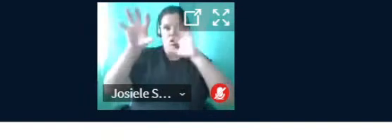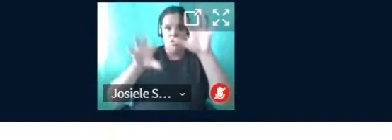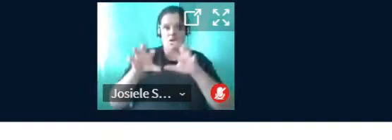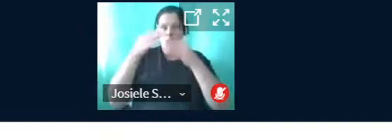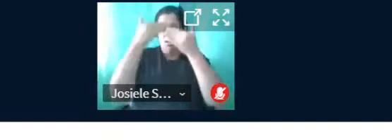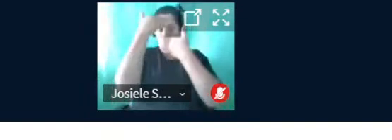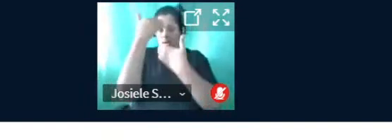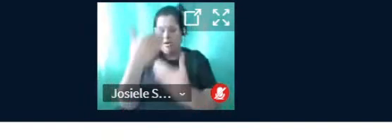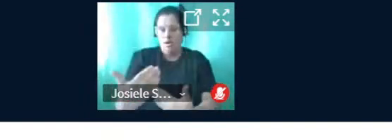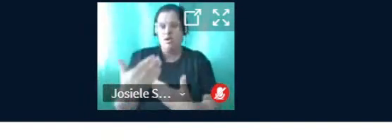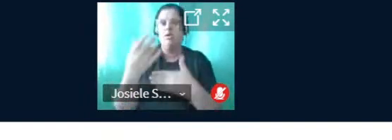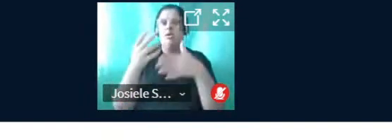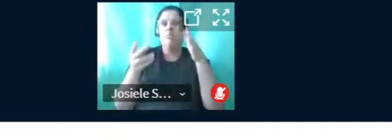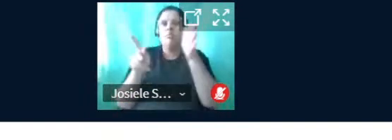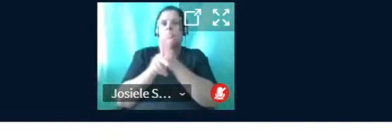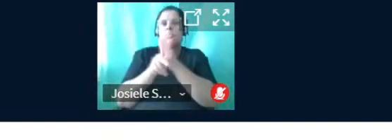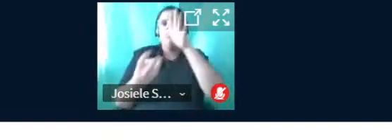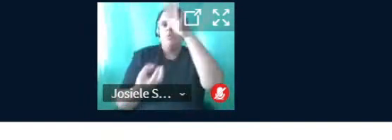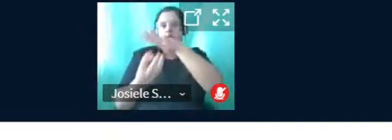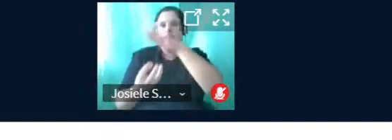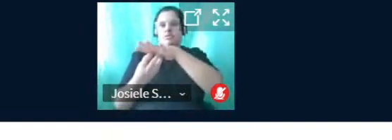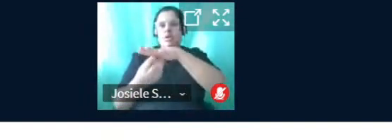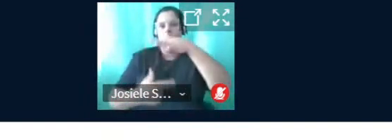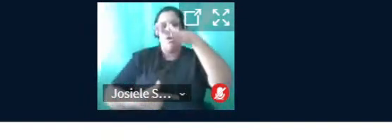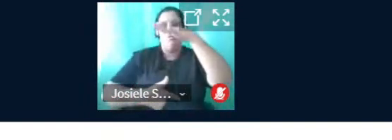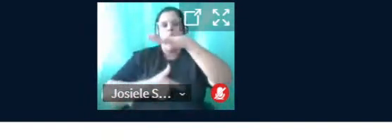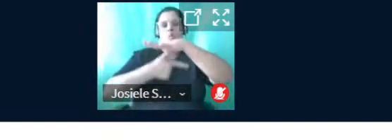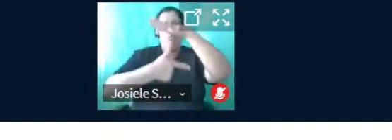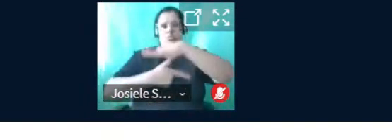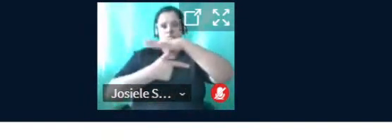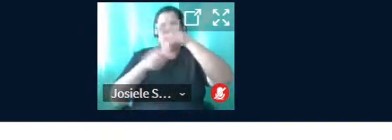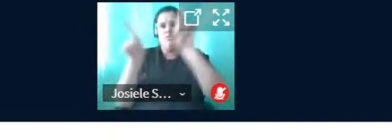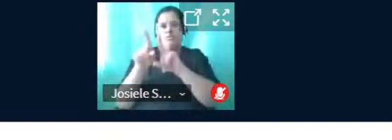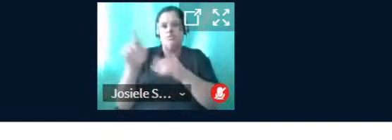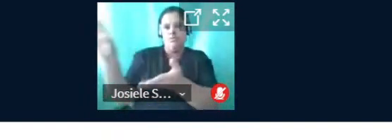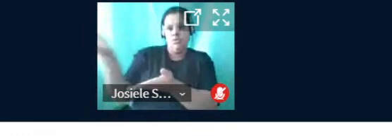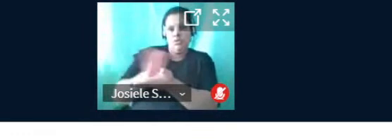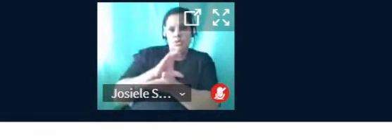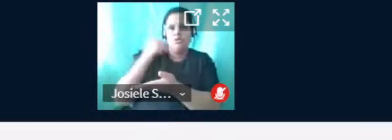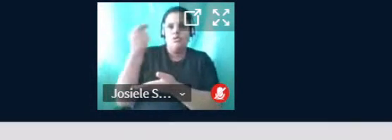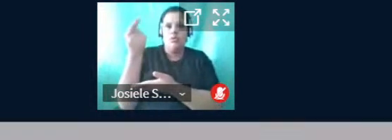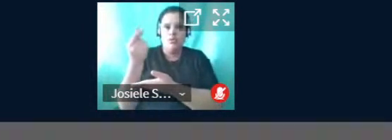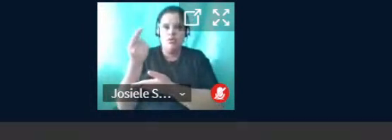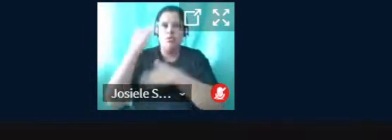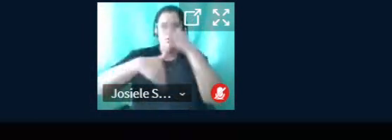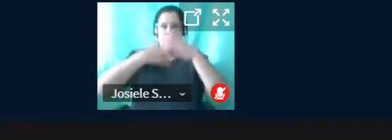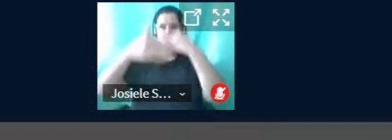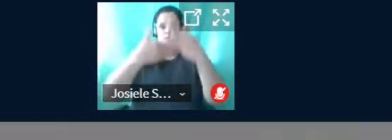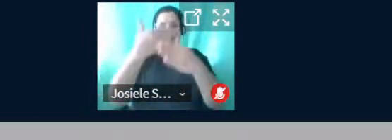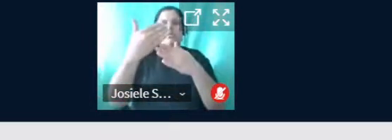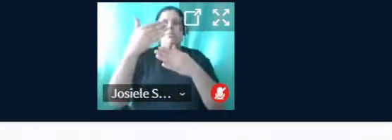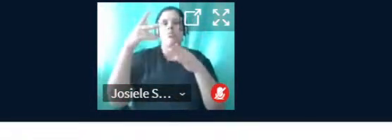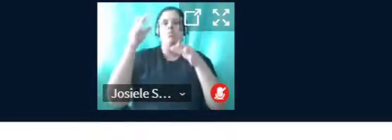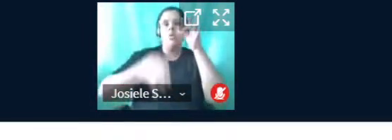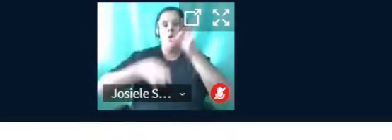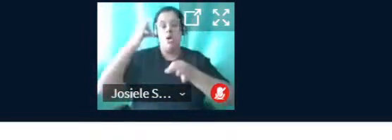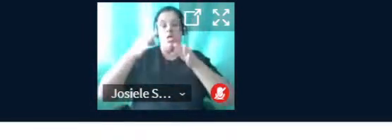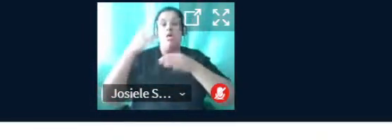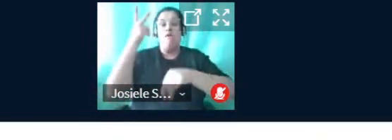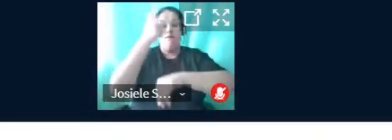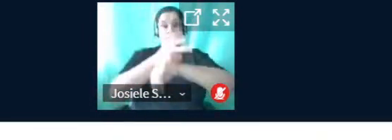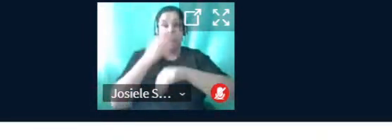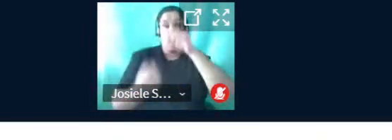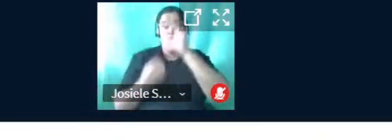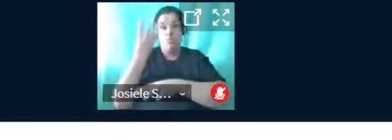IFRS e à Pró-Reitoria de Ensino pelo recurso financeiro para o desenvolvimento desse projeto. Esse vídeo foi produzido